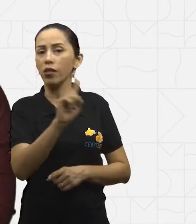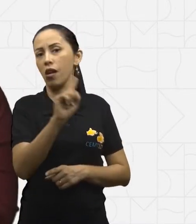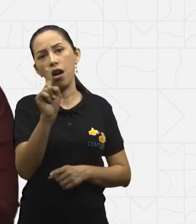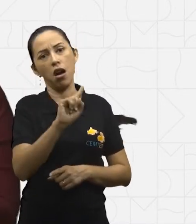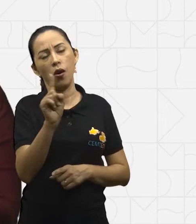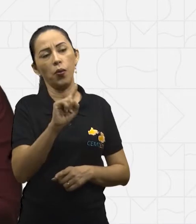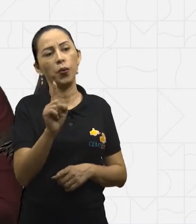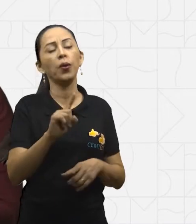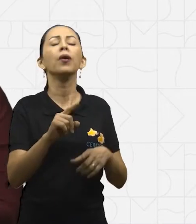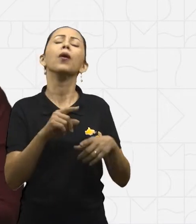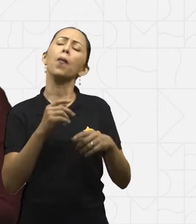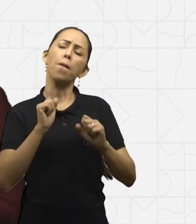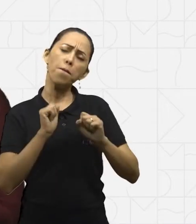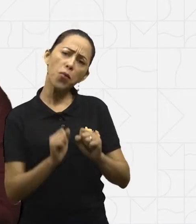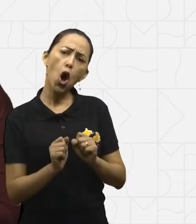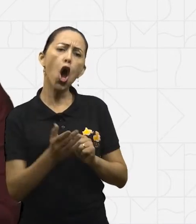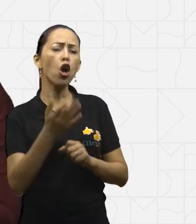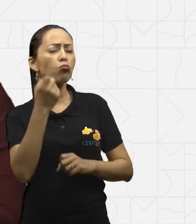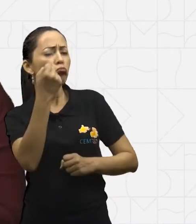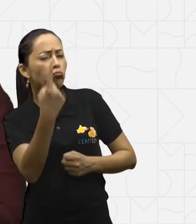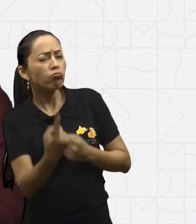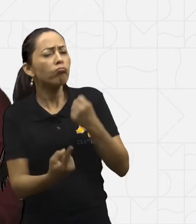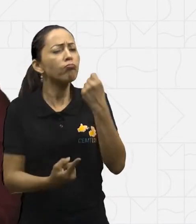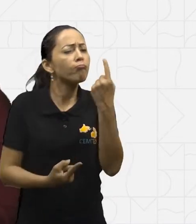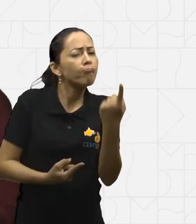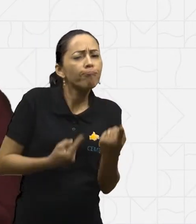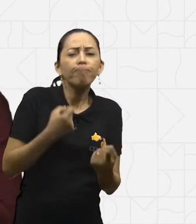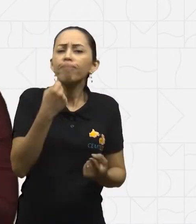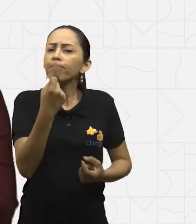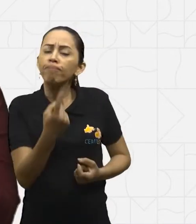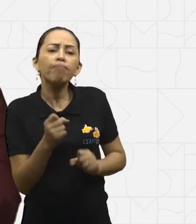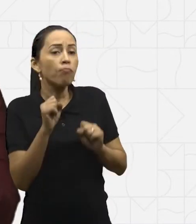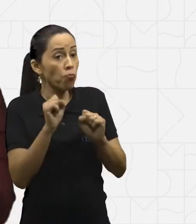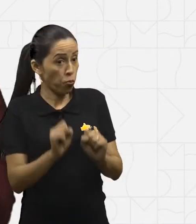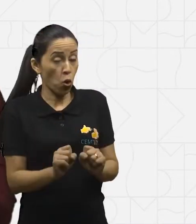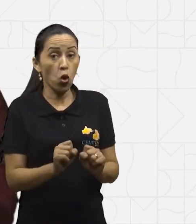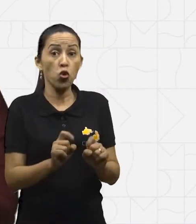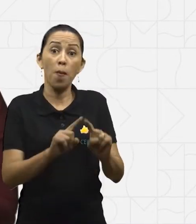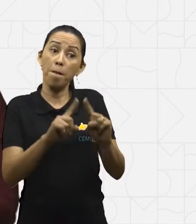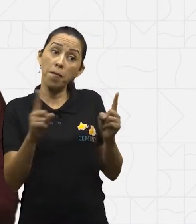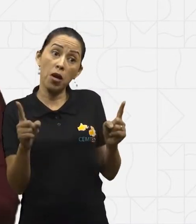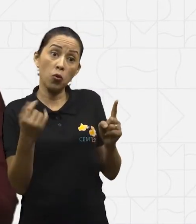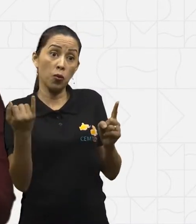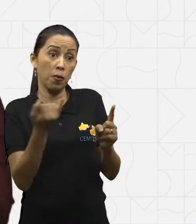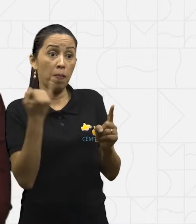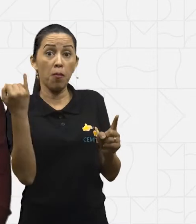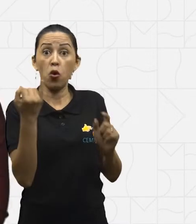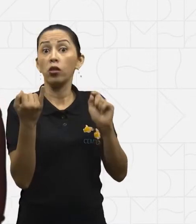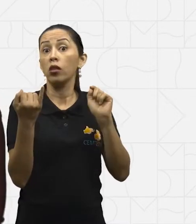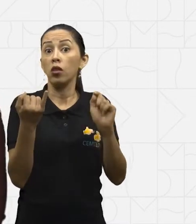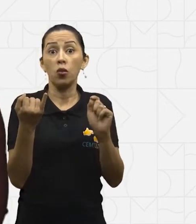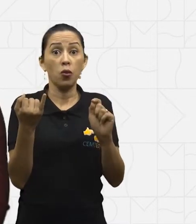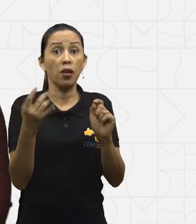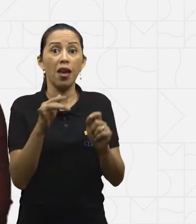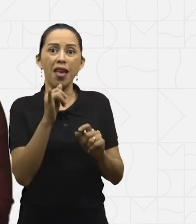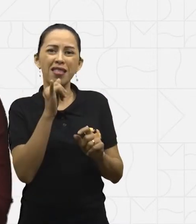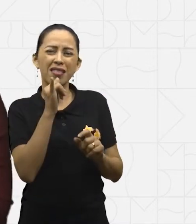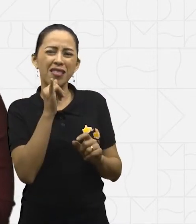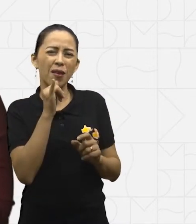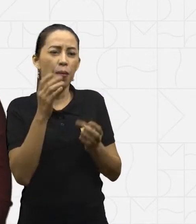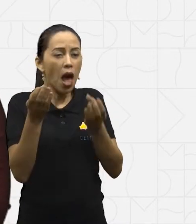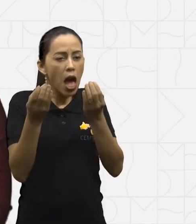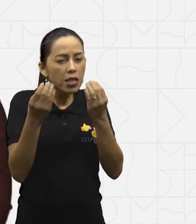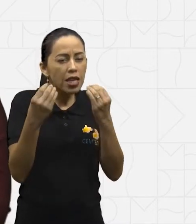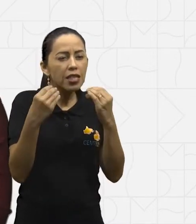ou outra, não tem problema. O ideal é que quando a gente consuma milho enlatado, ervilha enlatada, por exemplo,